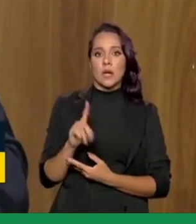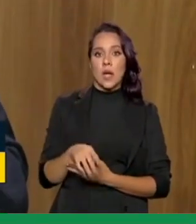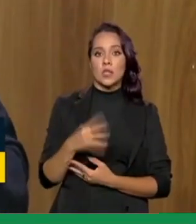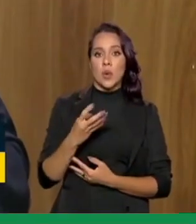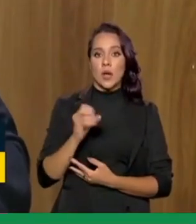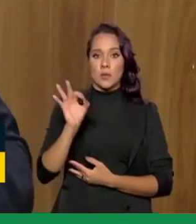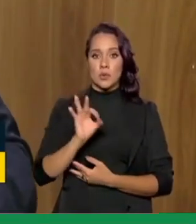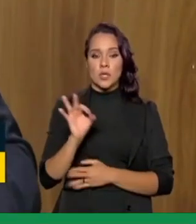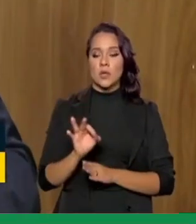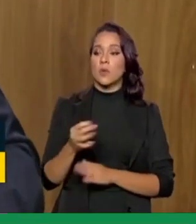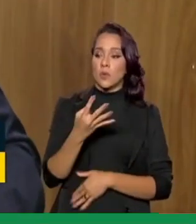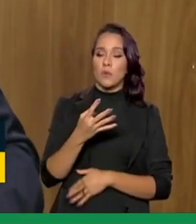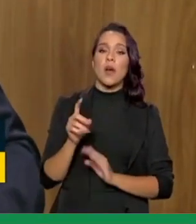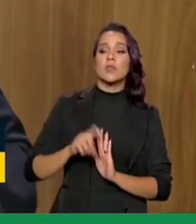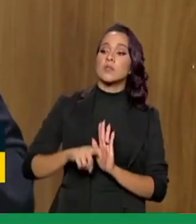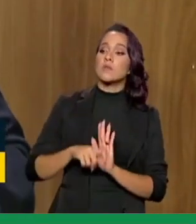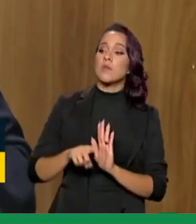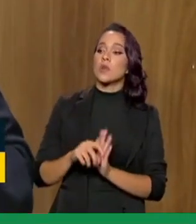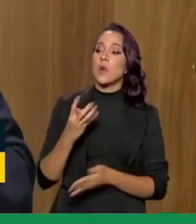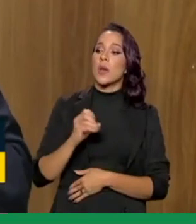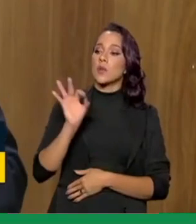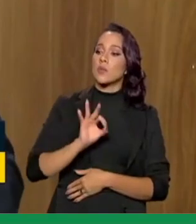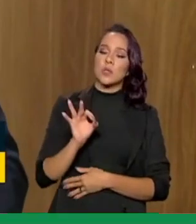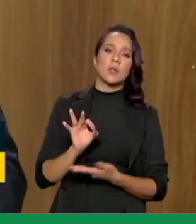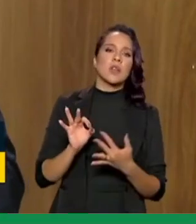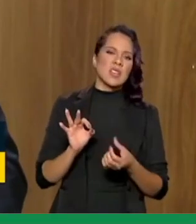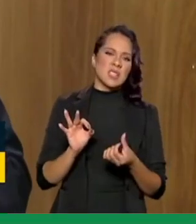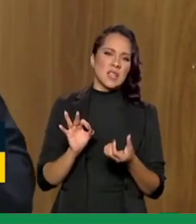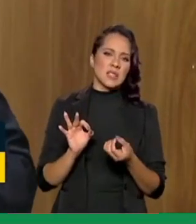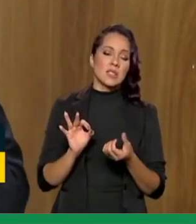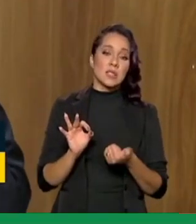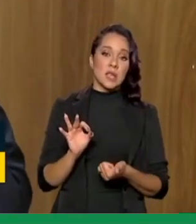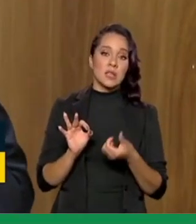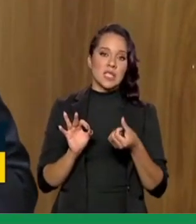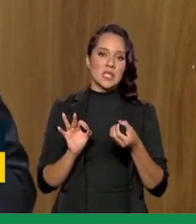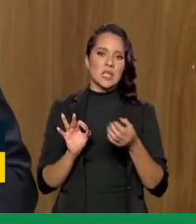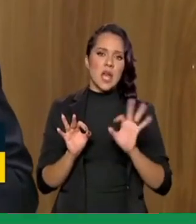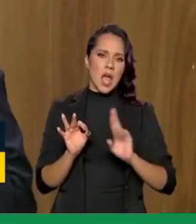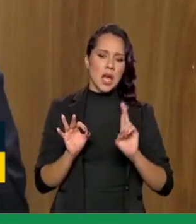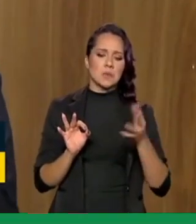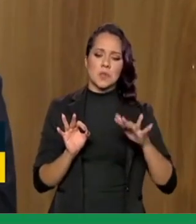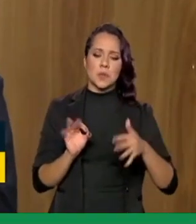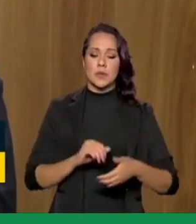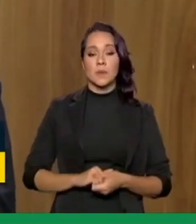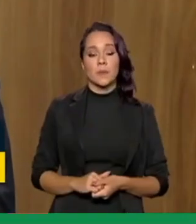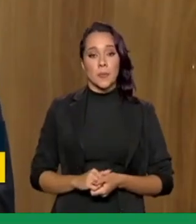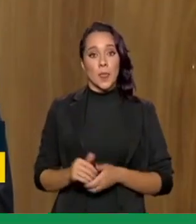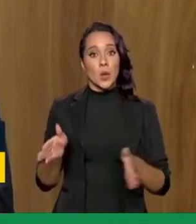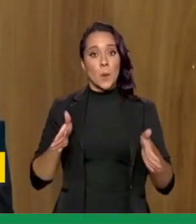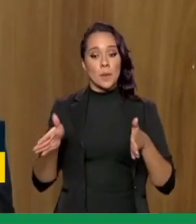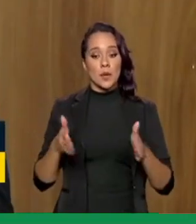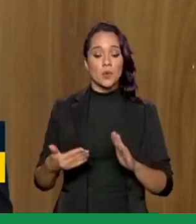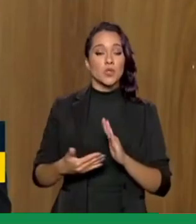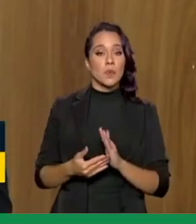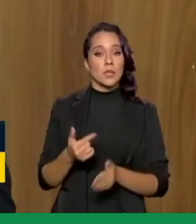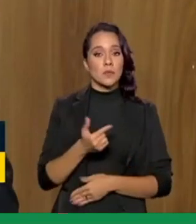40% sobre os R$ que hoje dá R 160 por prestação em um prazo máximo de